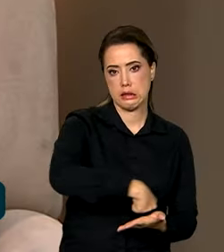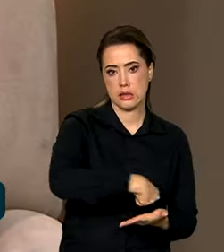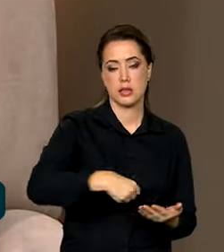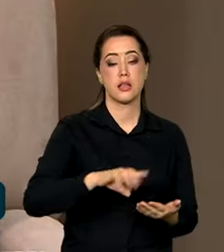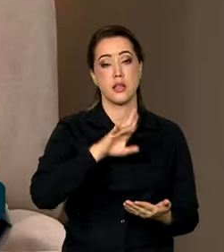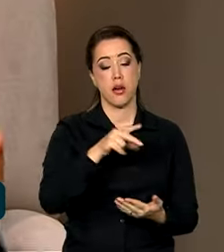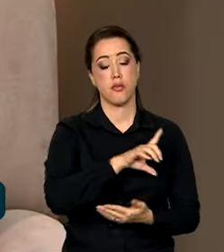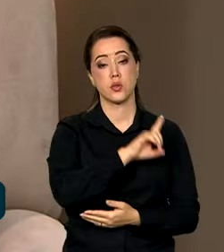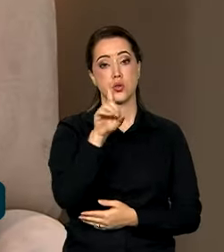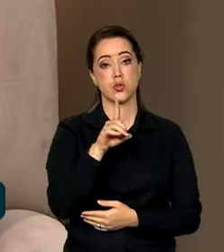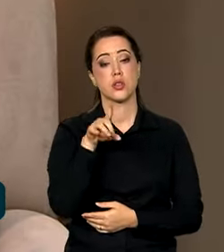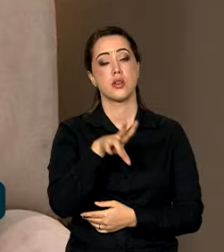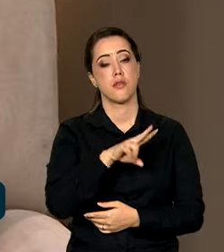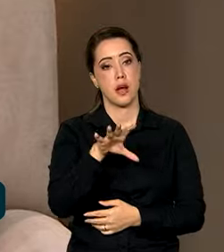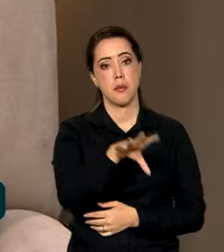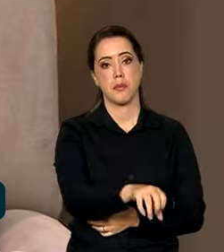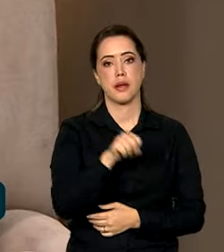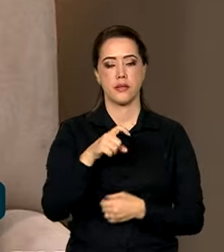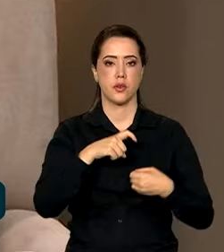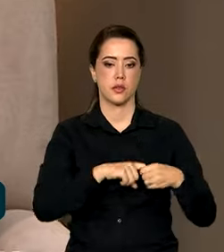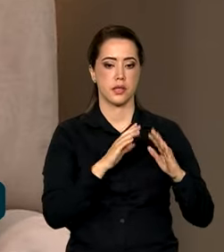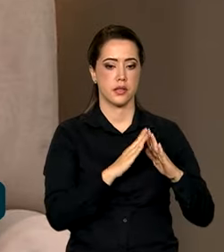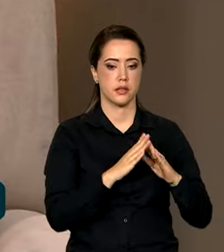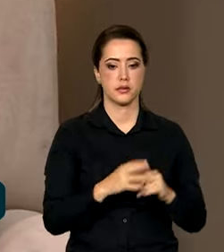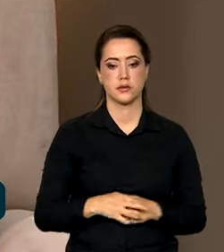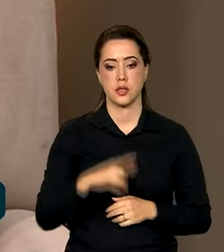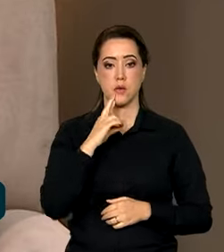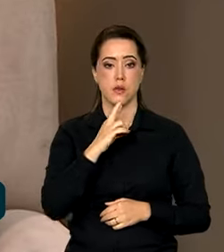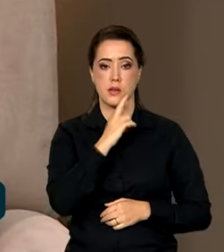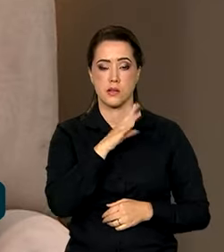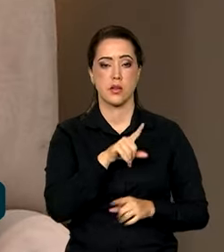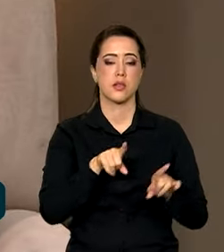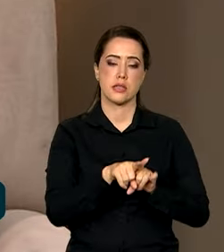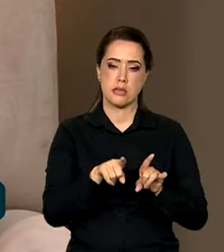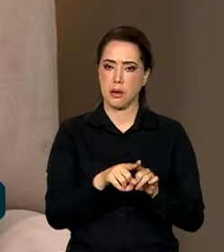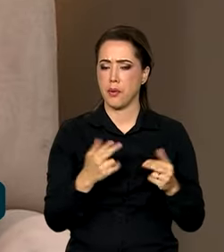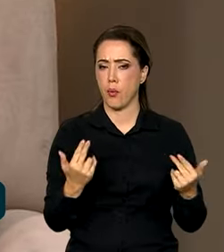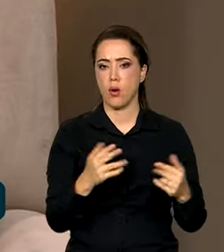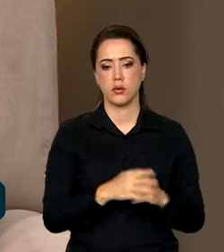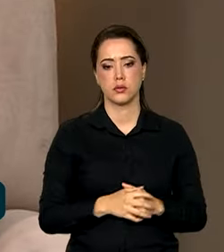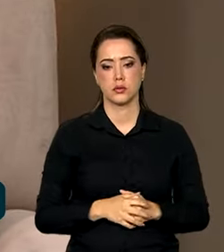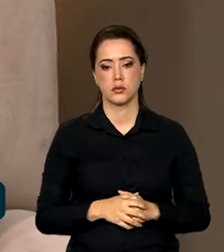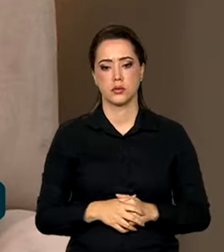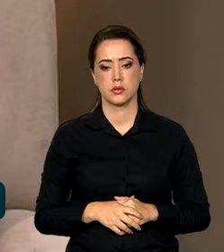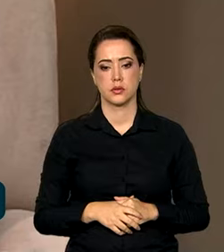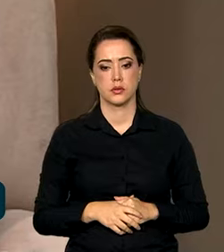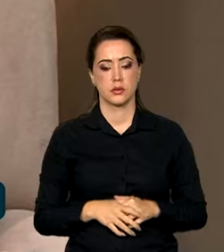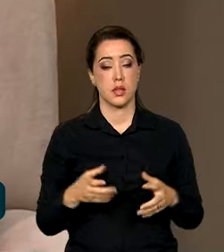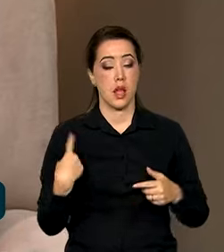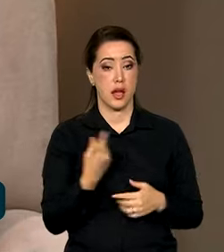do dia, passa lá, pega essa roupa, vai para casa. Os restaurantes coletivos, é a mesma coisa. A gente